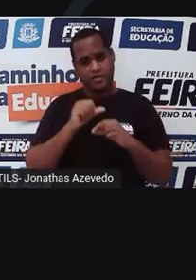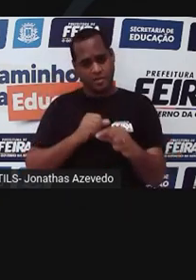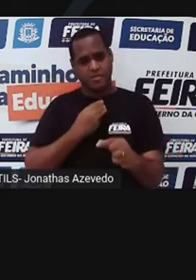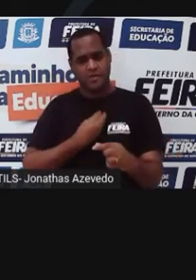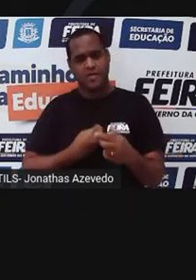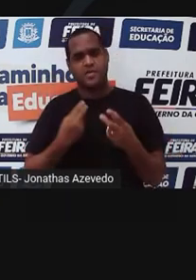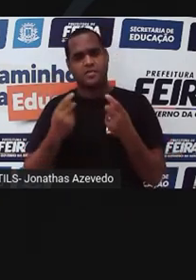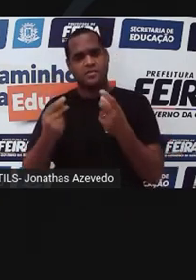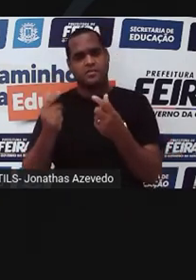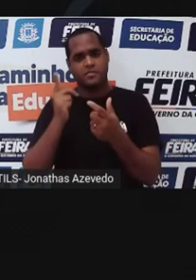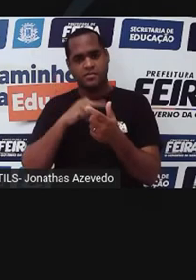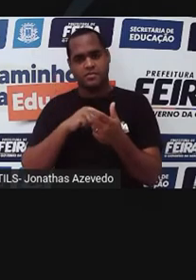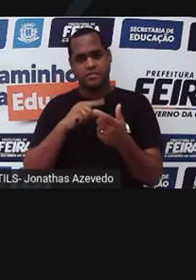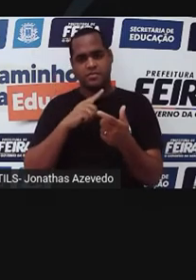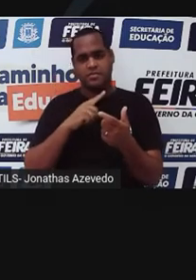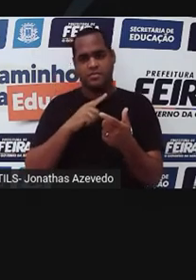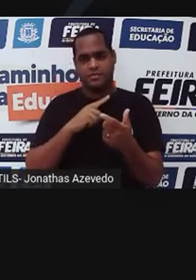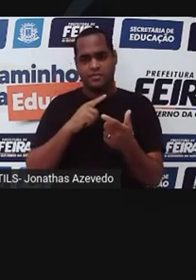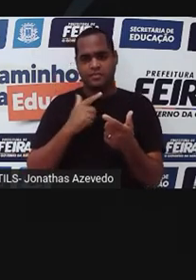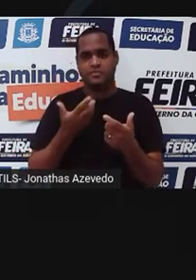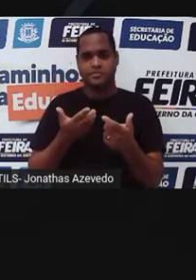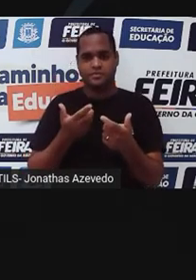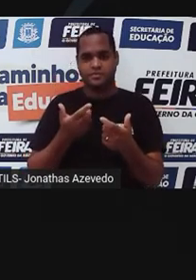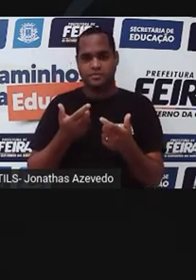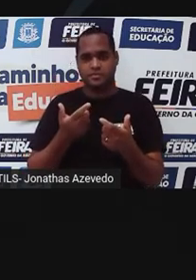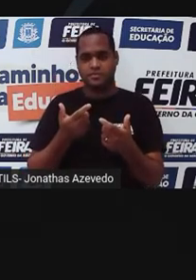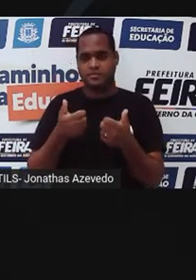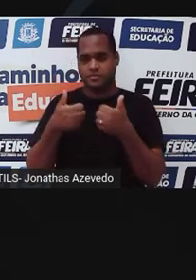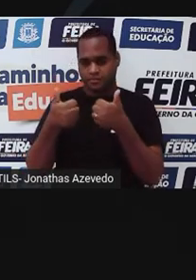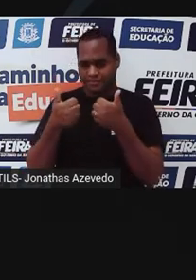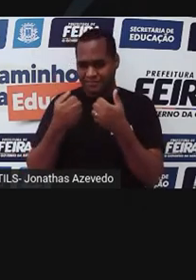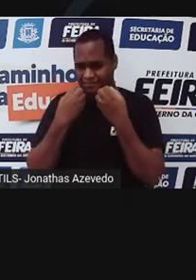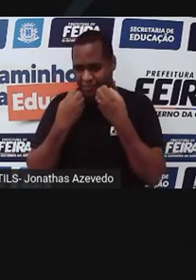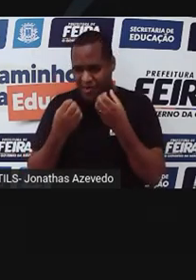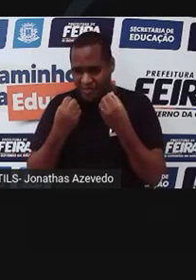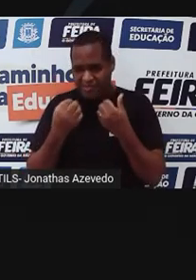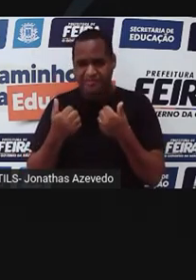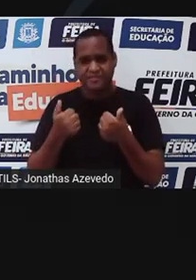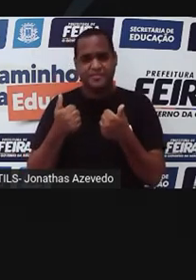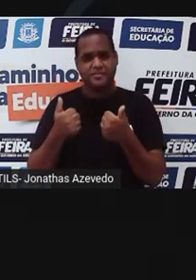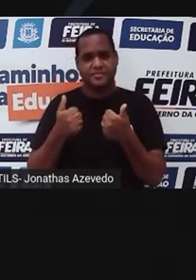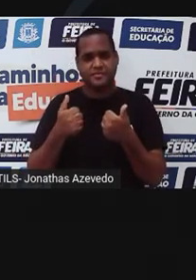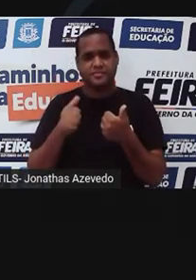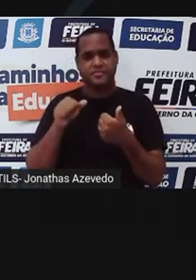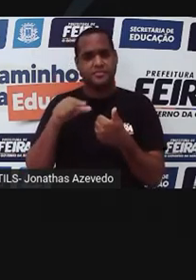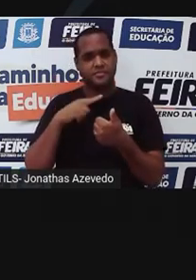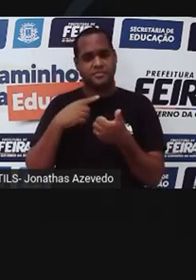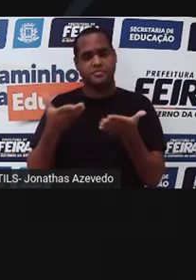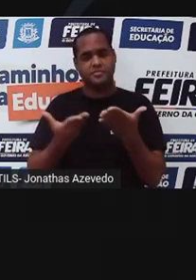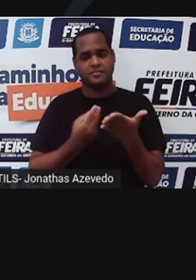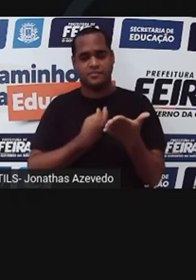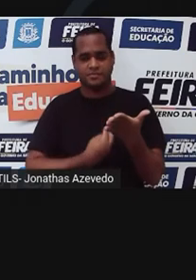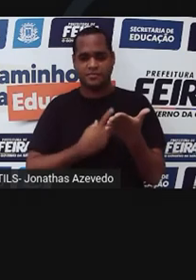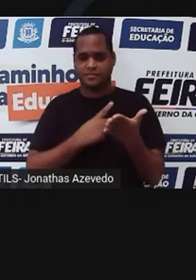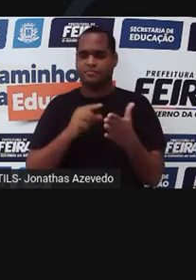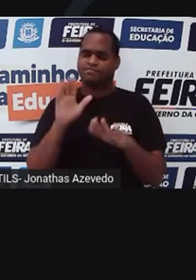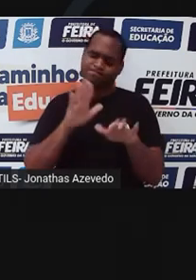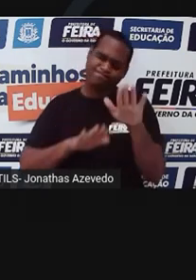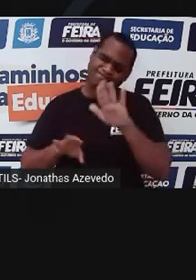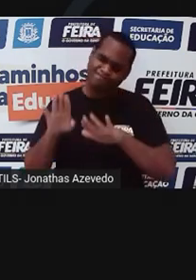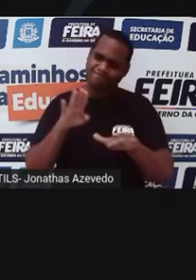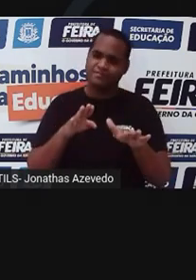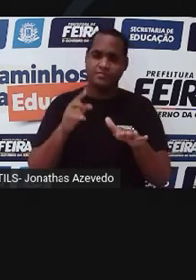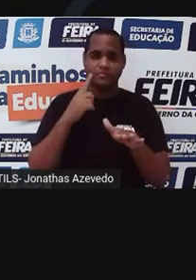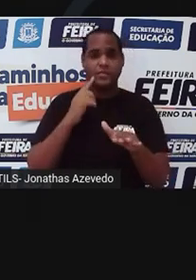vida para frente, mas não é uma tarde no circo, não. E nós temos que ter hoje muito cuidado, porque o que está